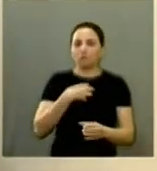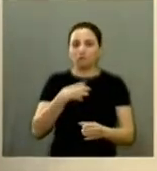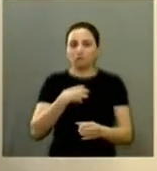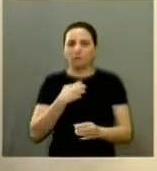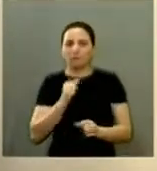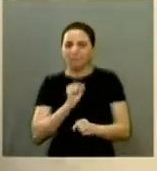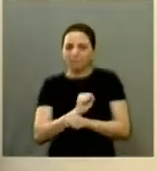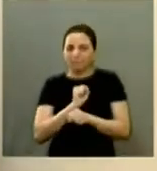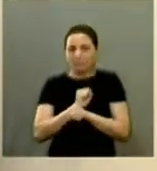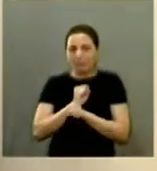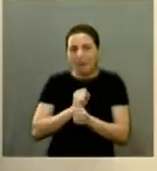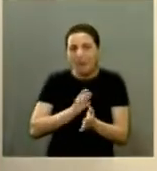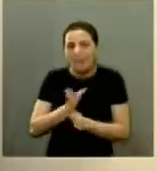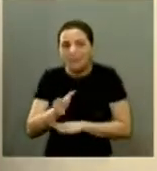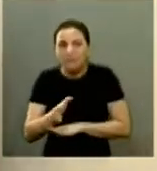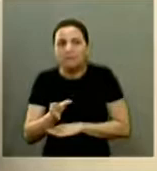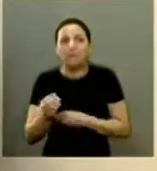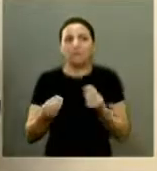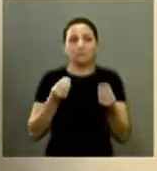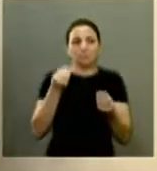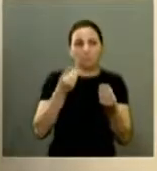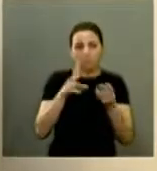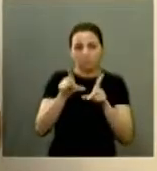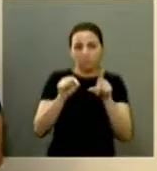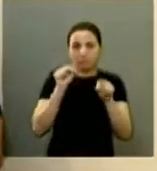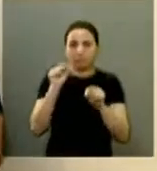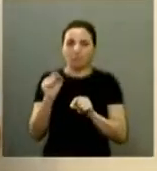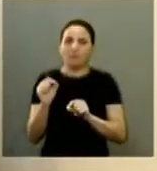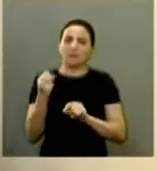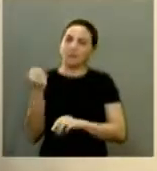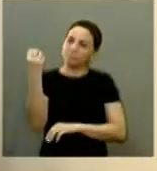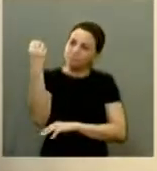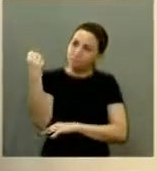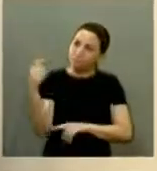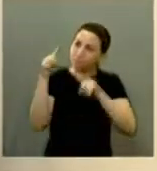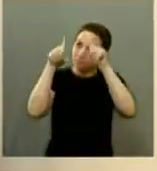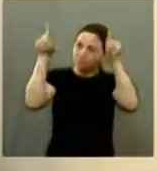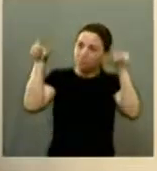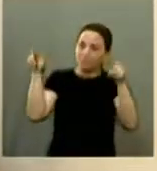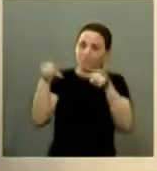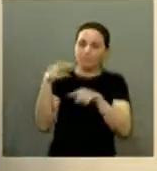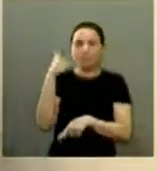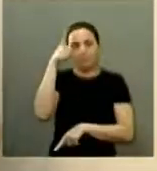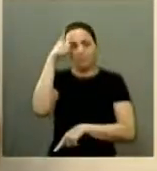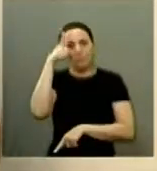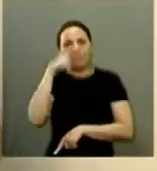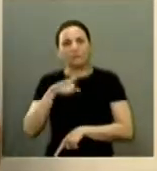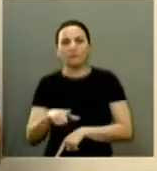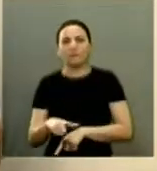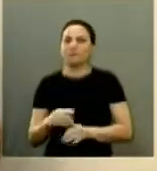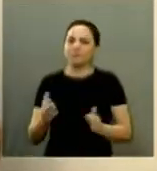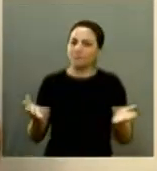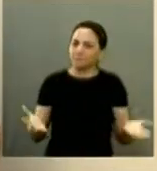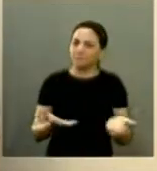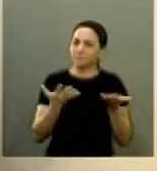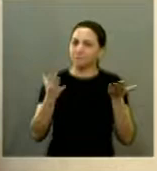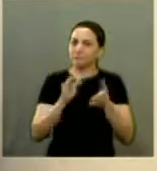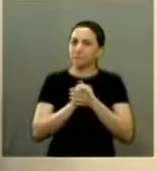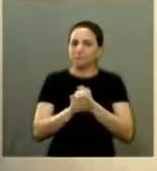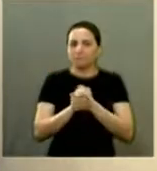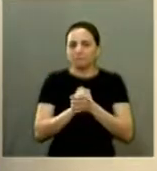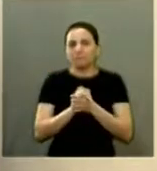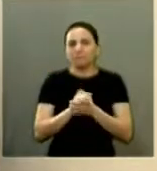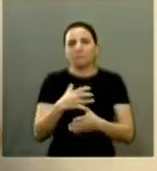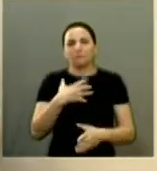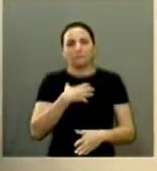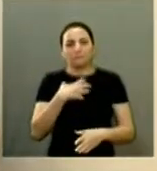passar falta 10 segundos dá tranquilidade tudo sinalizado é uma conquista enorme então tem que dar os parabéns pelo